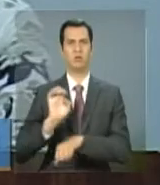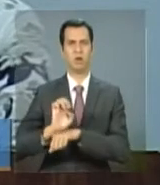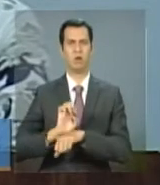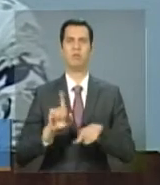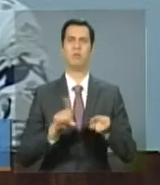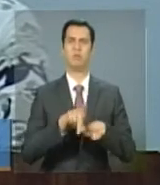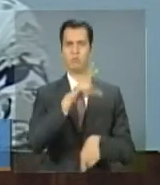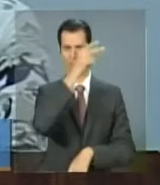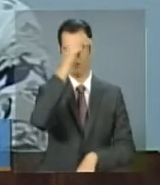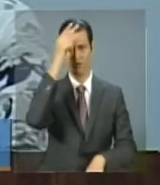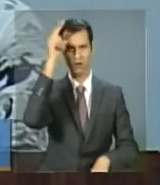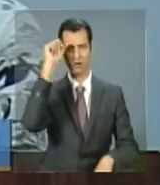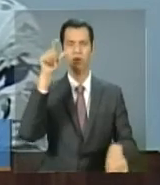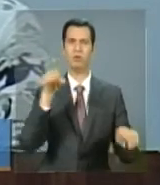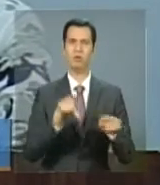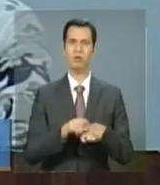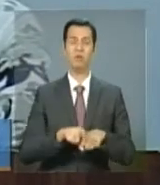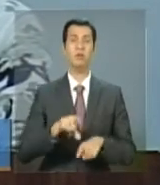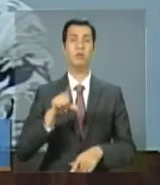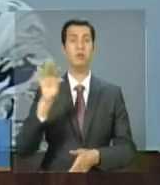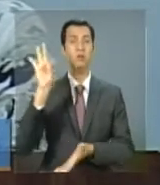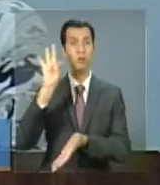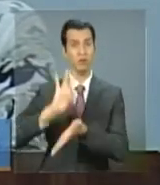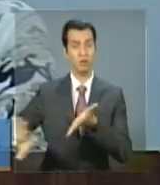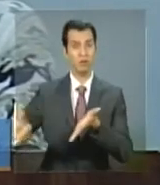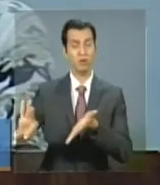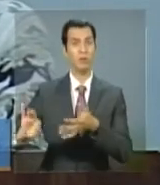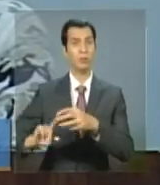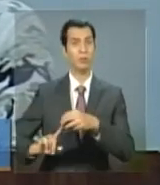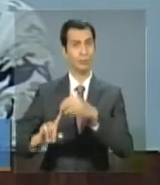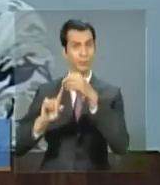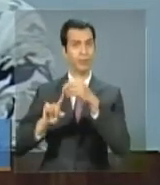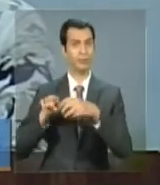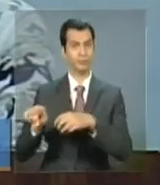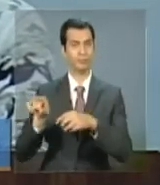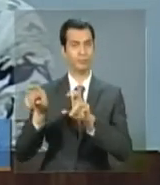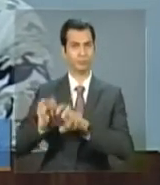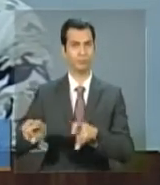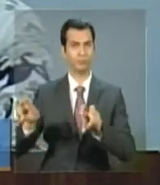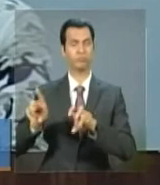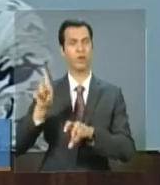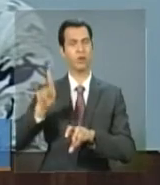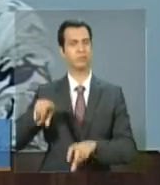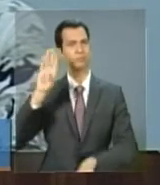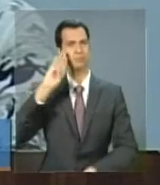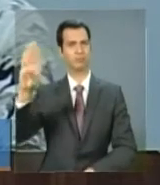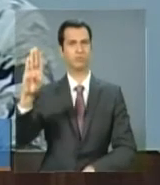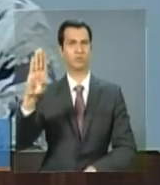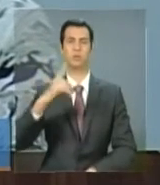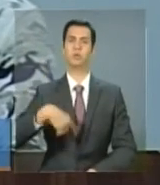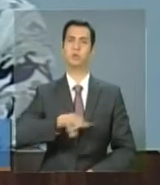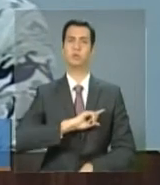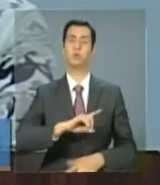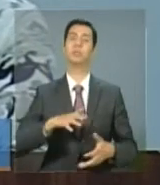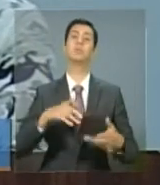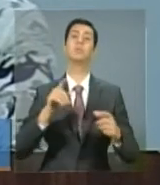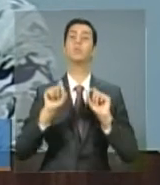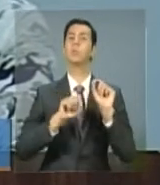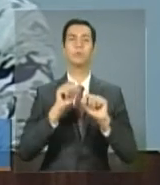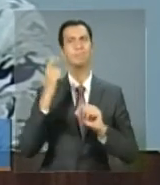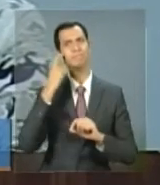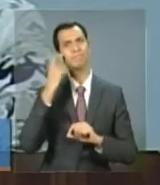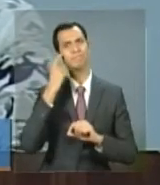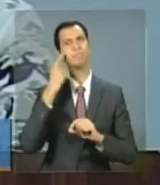O cadastro único vai ser a chave para a organização do Brasil Sem Miséria, mas a ideia é que a gente possa ir atrás do cidadão